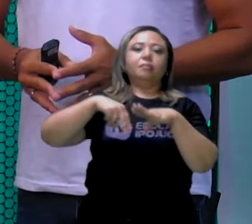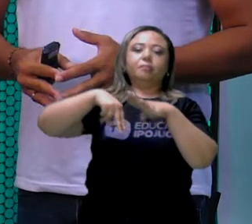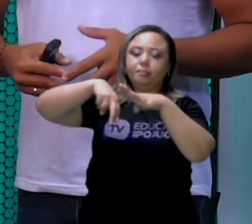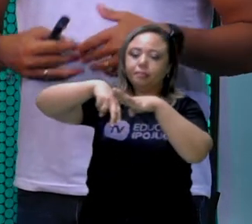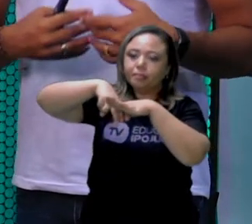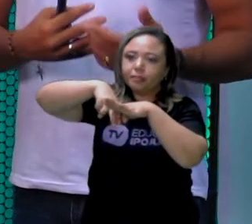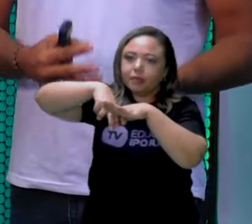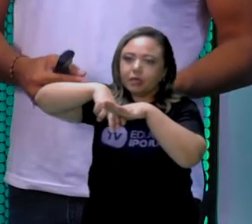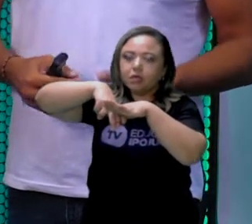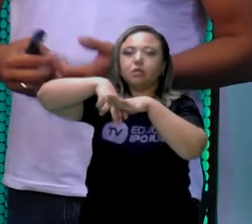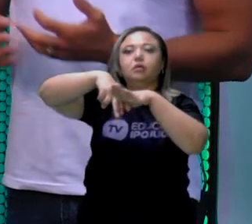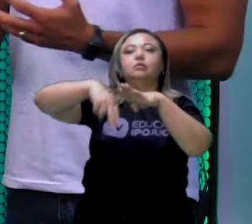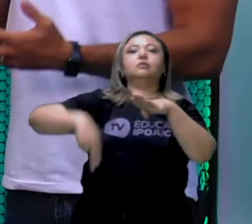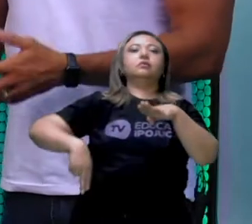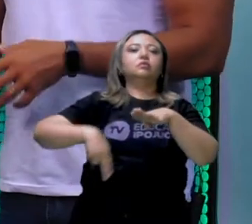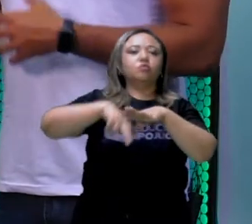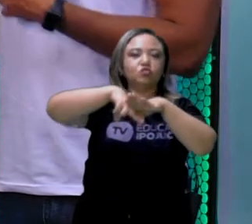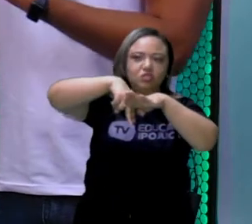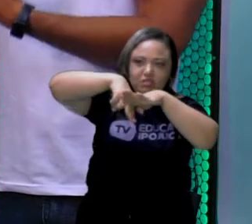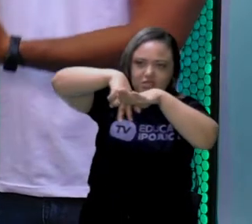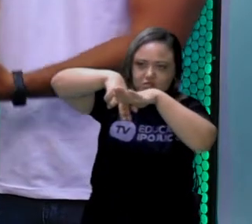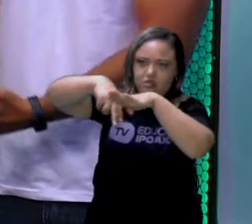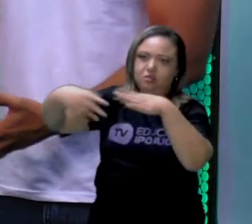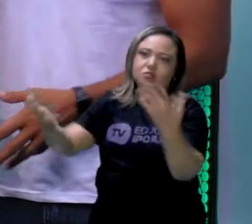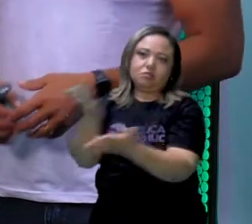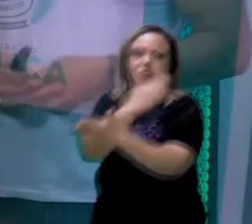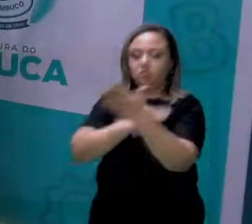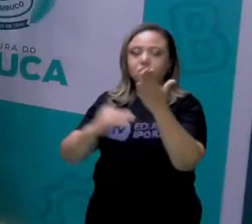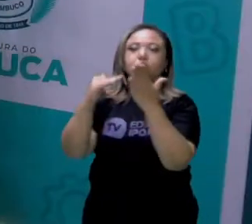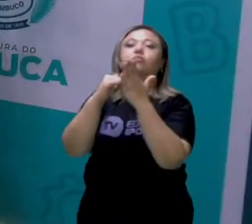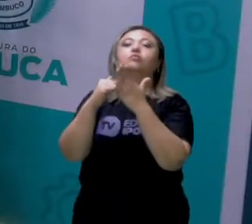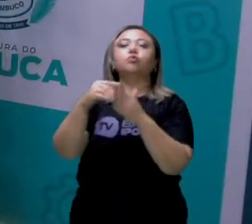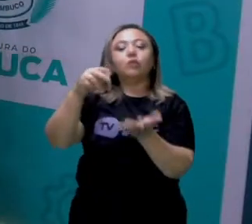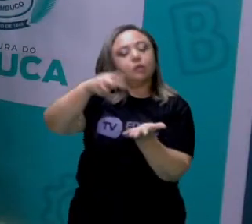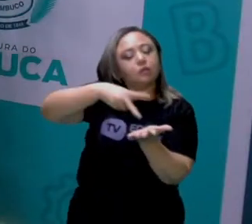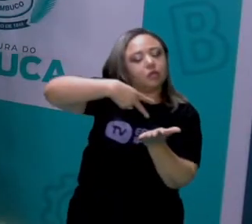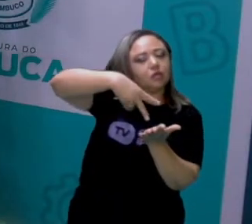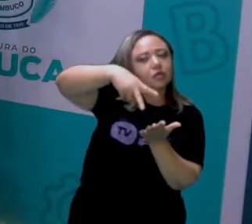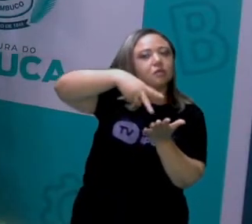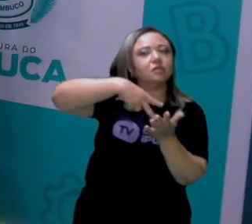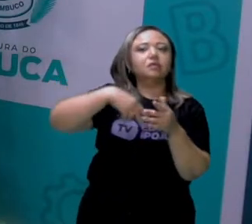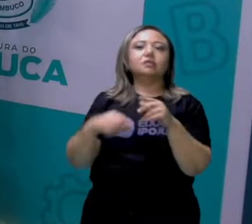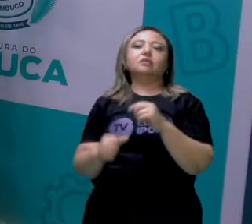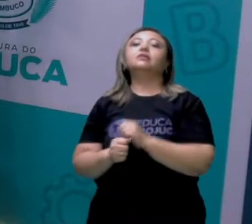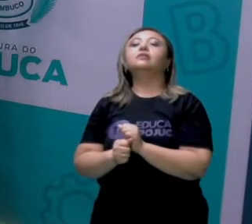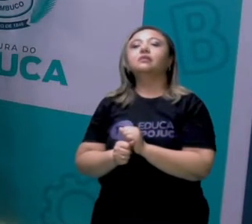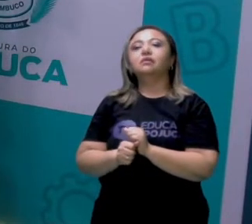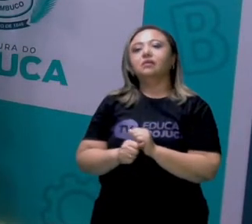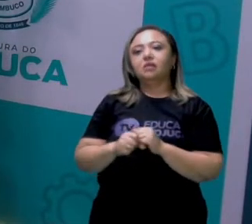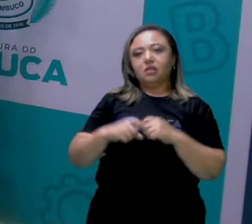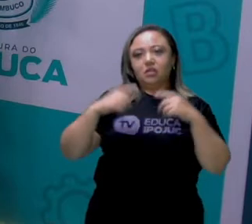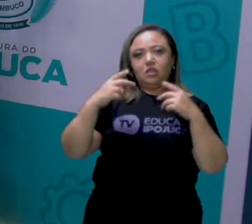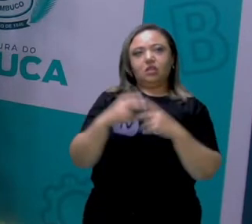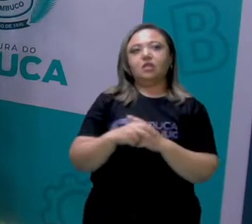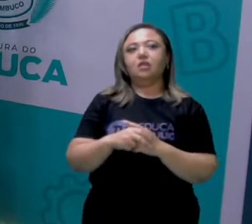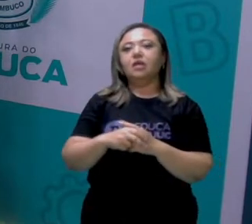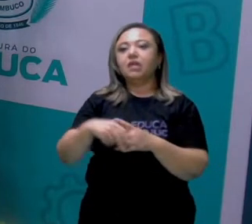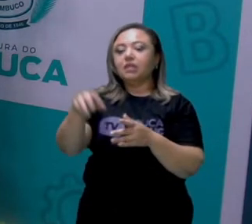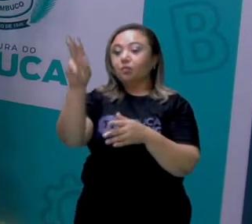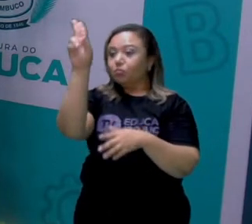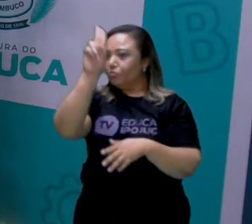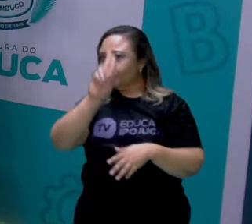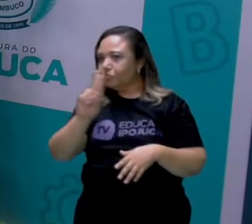dentro do contexto esportivo, ginástico, no contexto de dança, de lutas, elas também geram um gasto